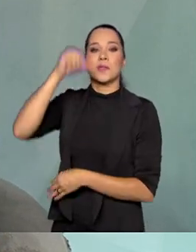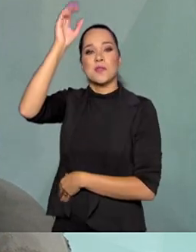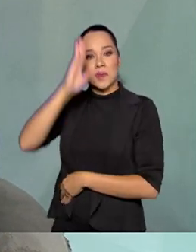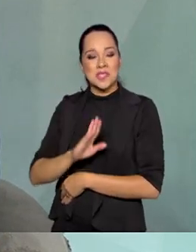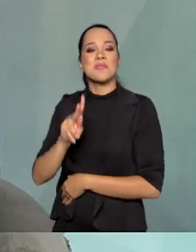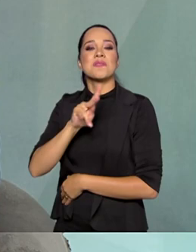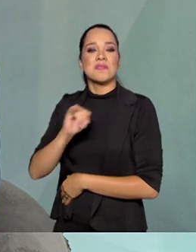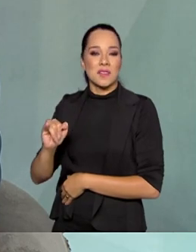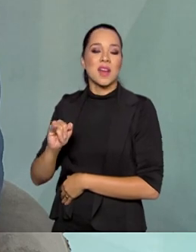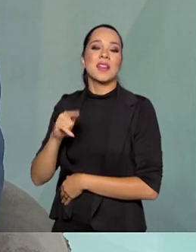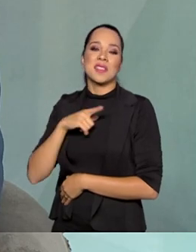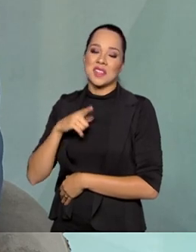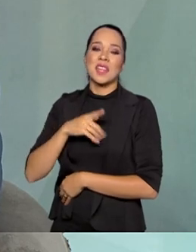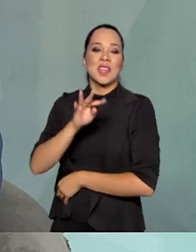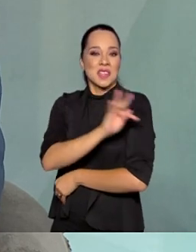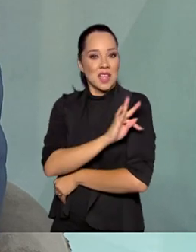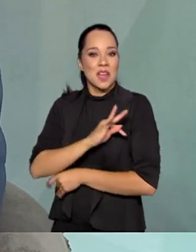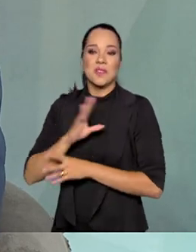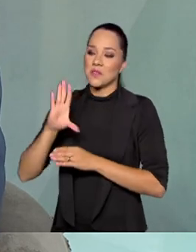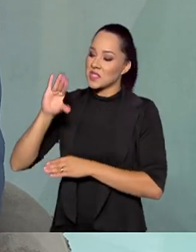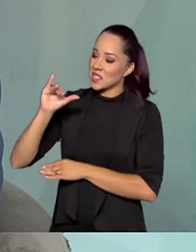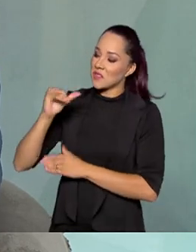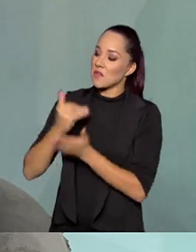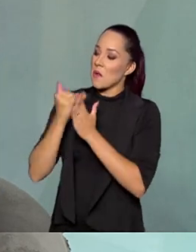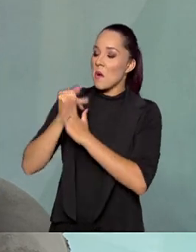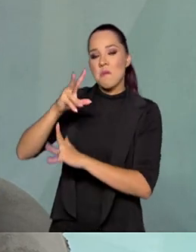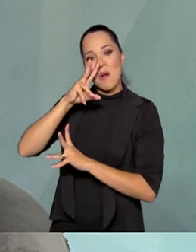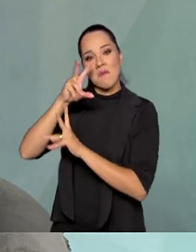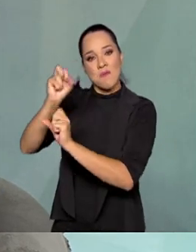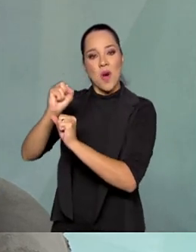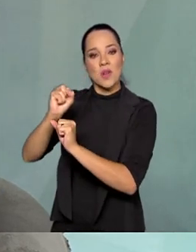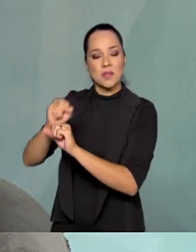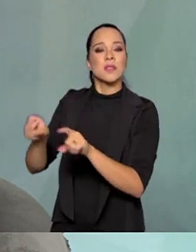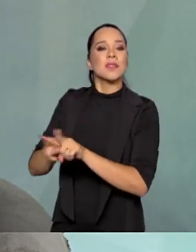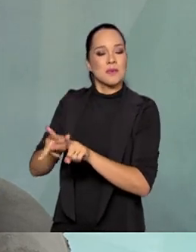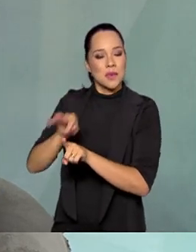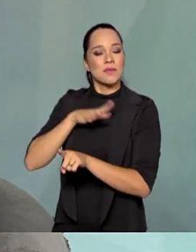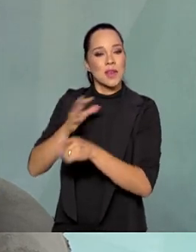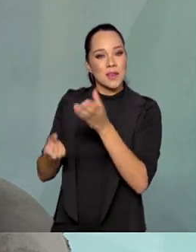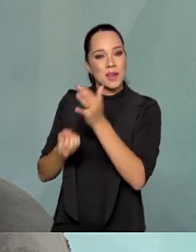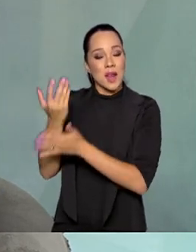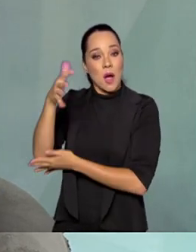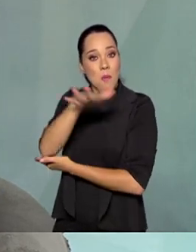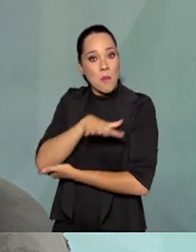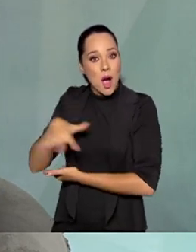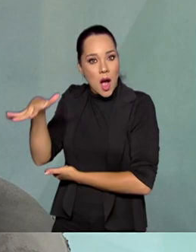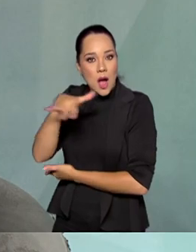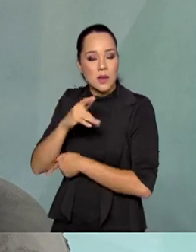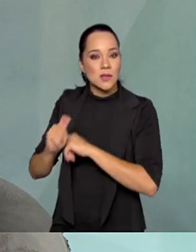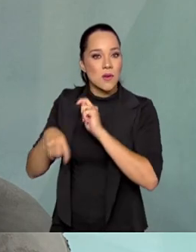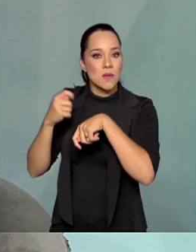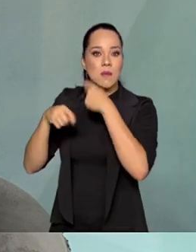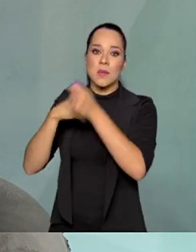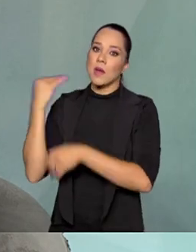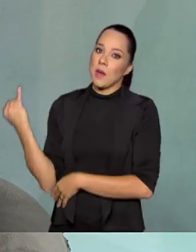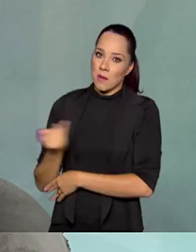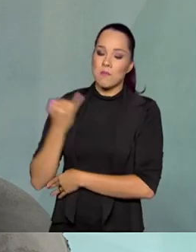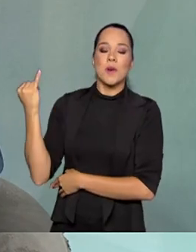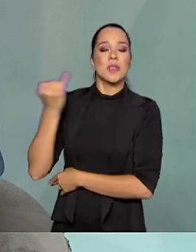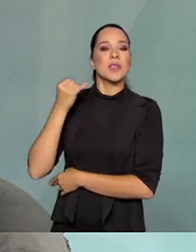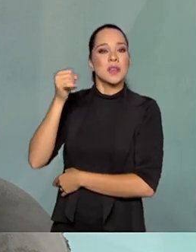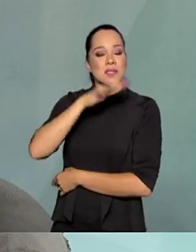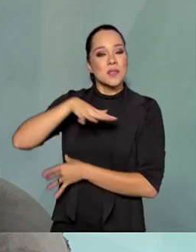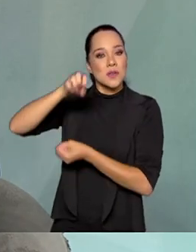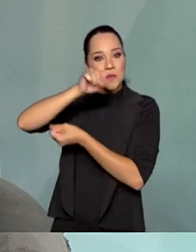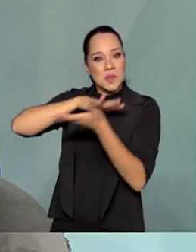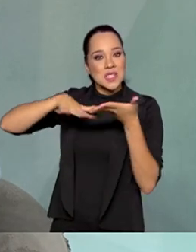vai ser técnico e cientificamente mais poderoso, mas vai também criar um setor econômico importante, um setor espacial,